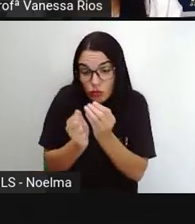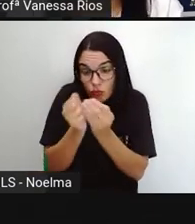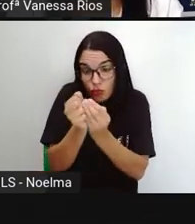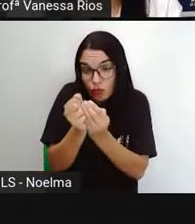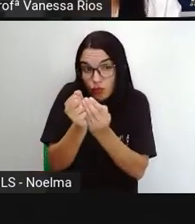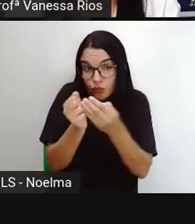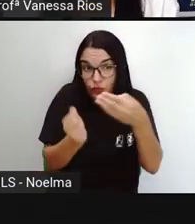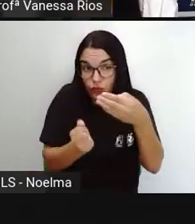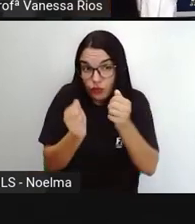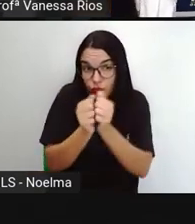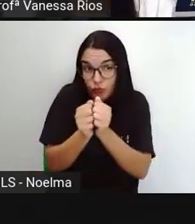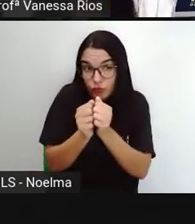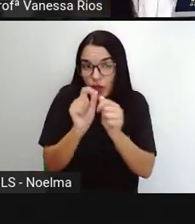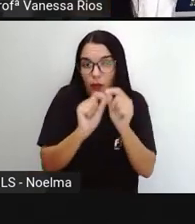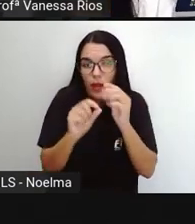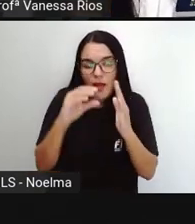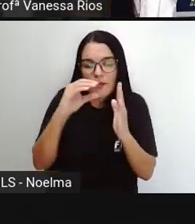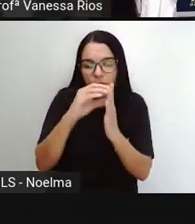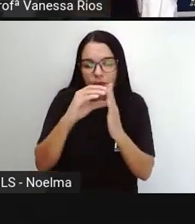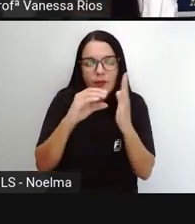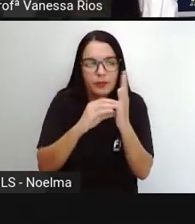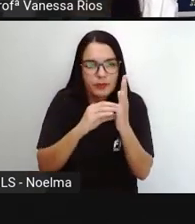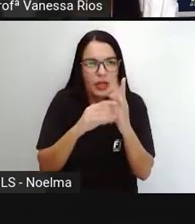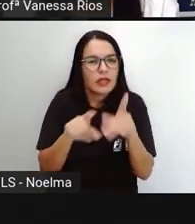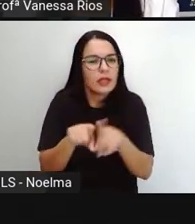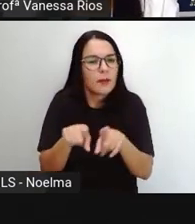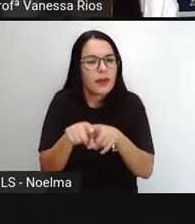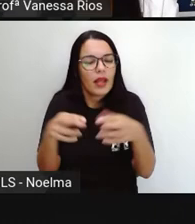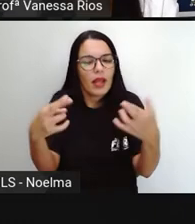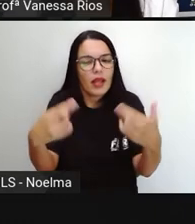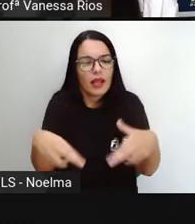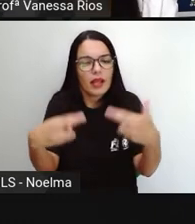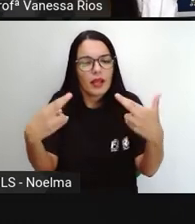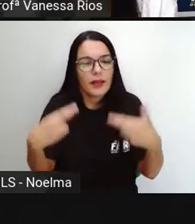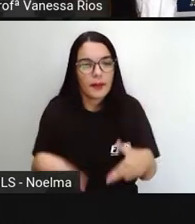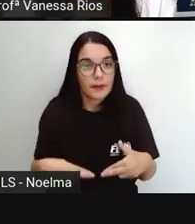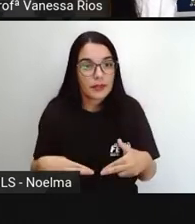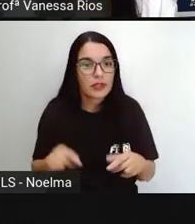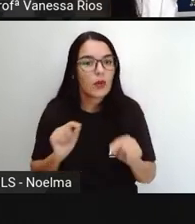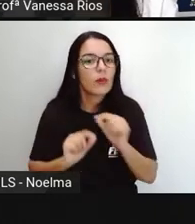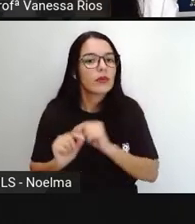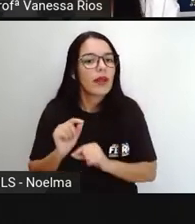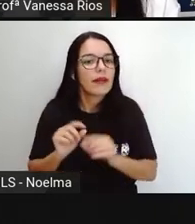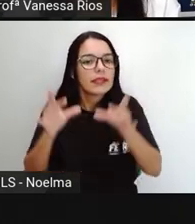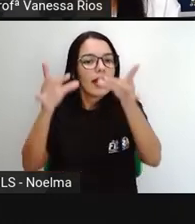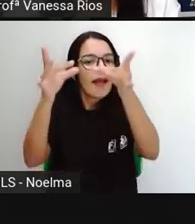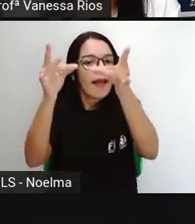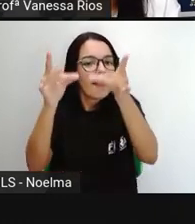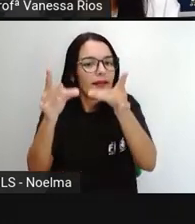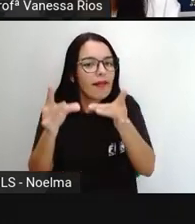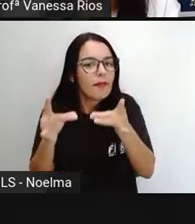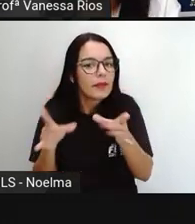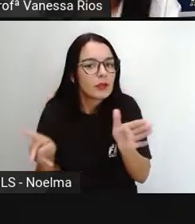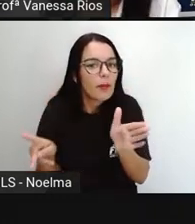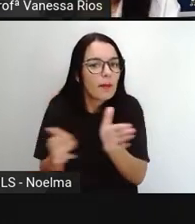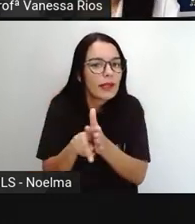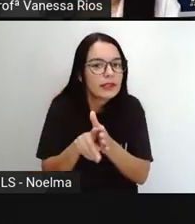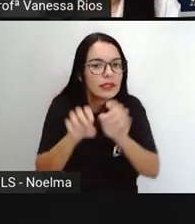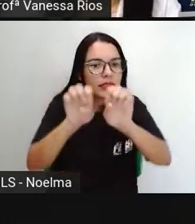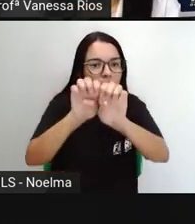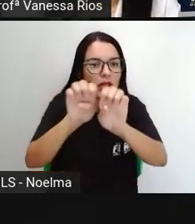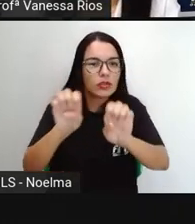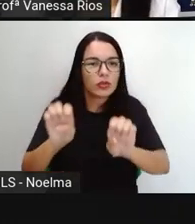E a gente já percebe presença de rimas, que são aí elementos que compõem a estrutura de um poema.